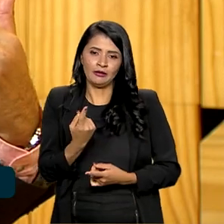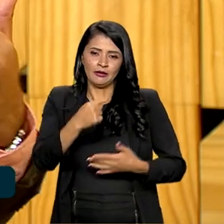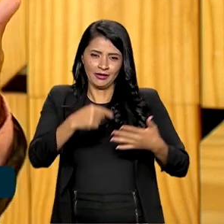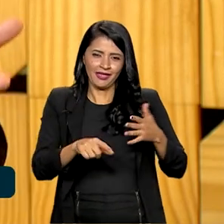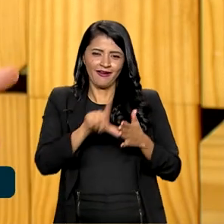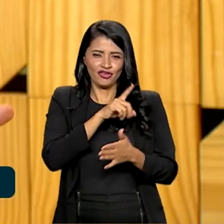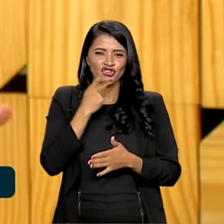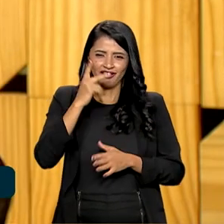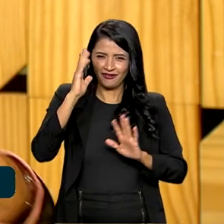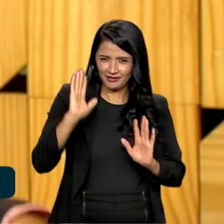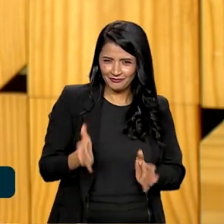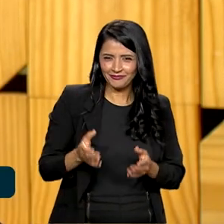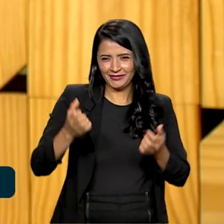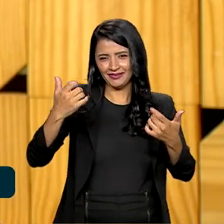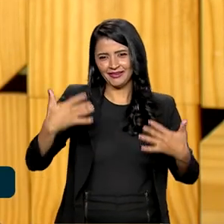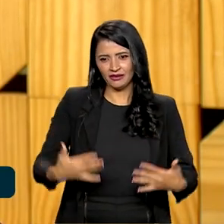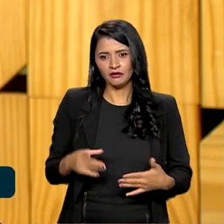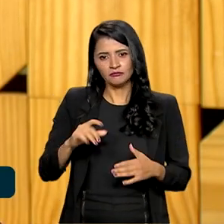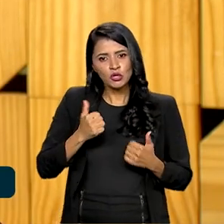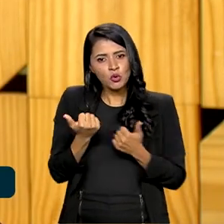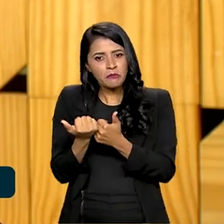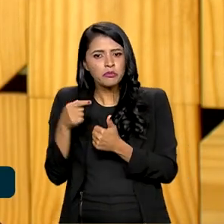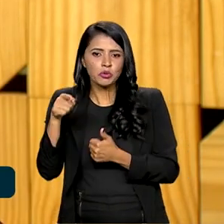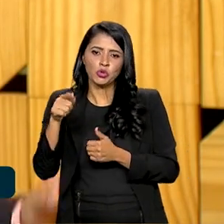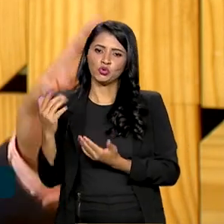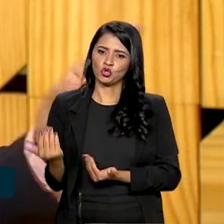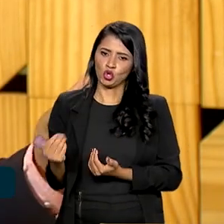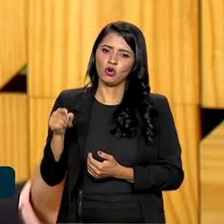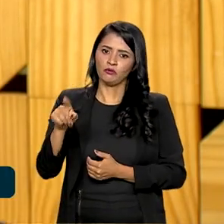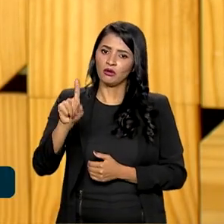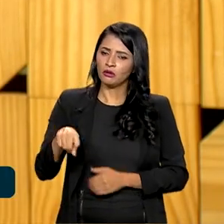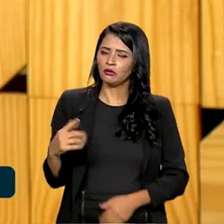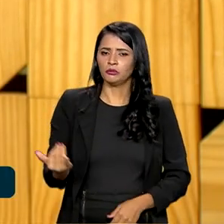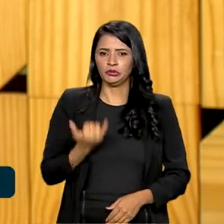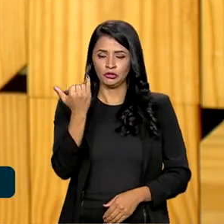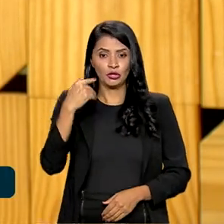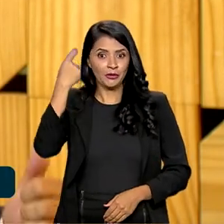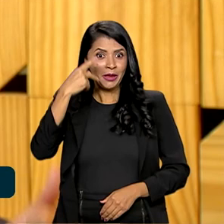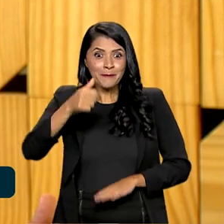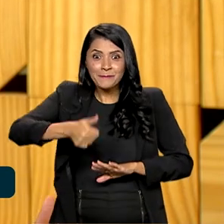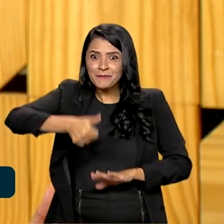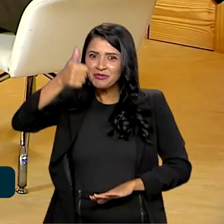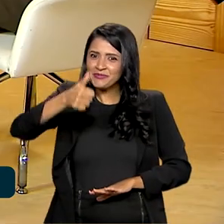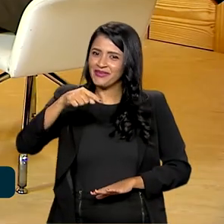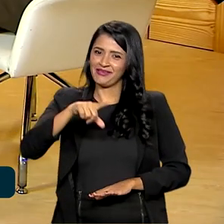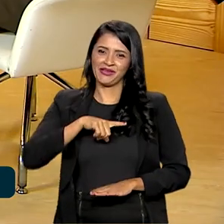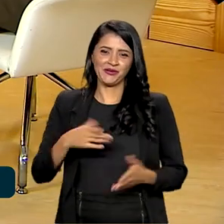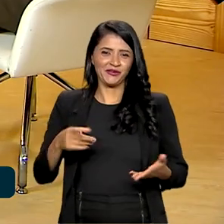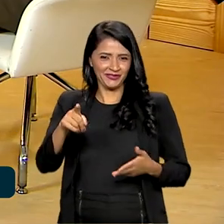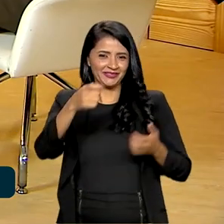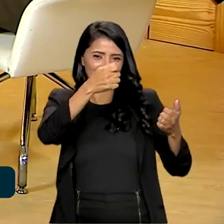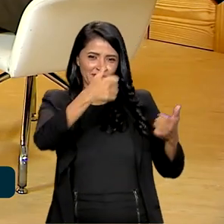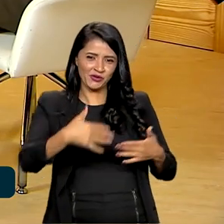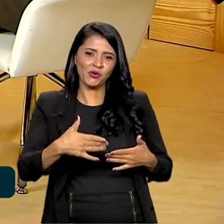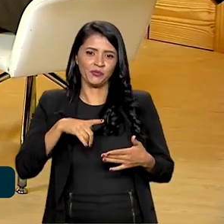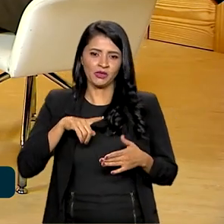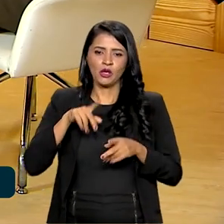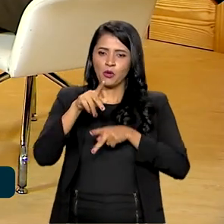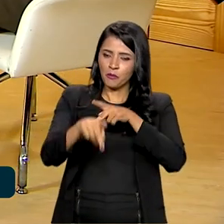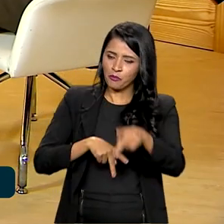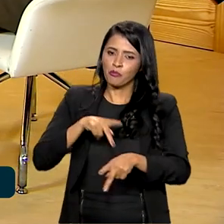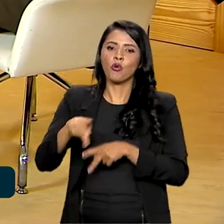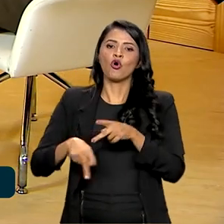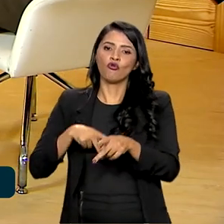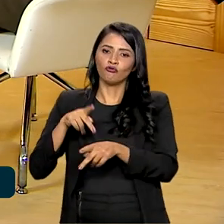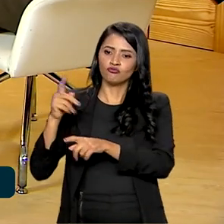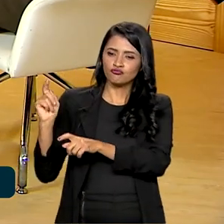anteriormente, dar o suporte para a juventude é fundamental nisso. E uma política pioneira, Roberto, como você também disse. Povos da Pesca Artesanal é